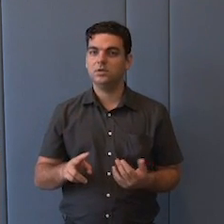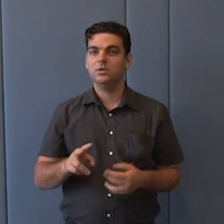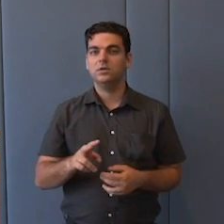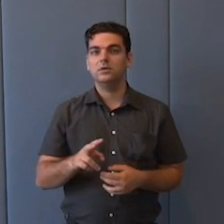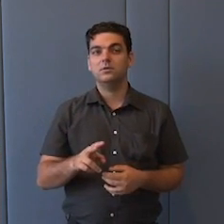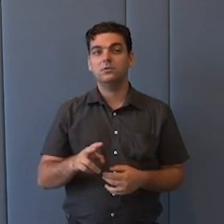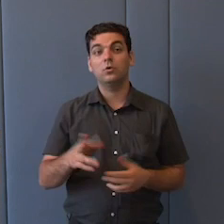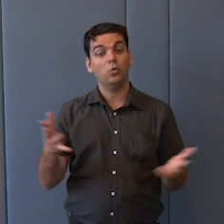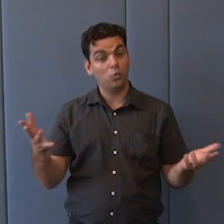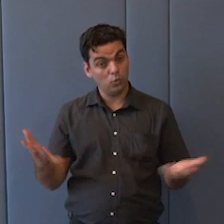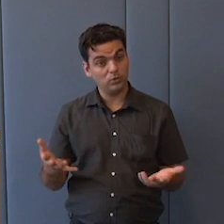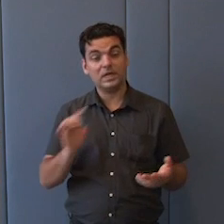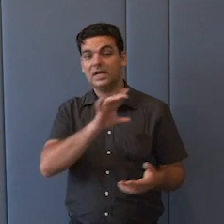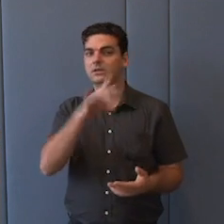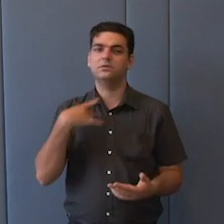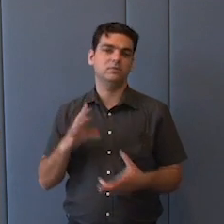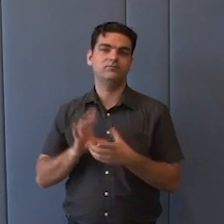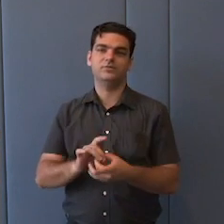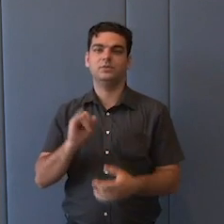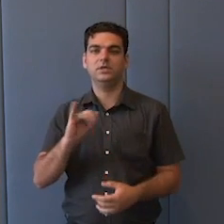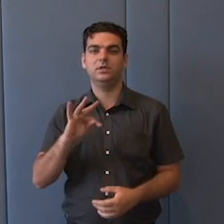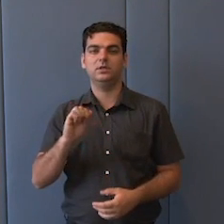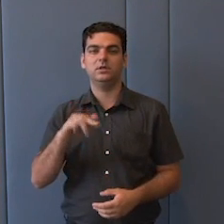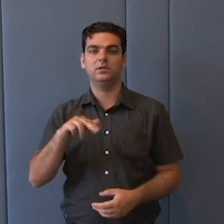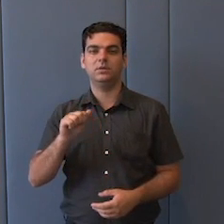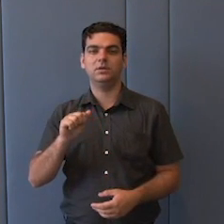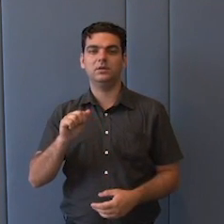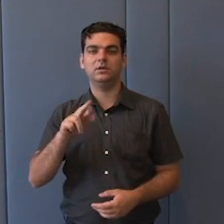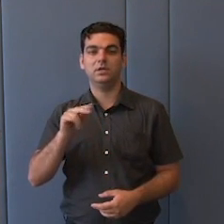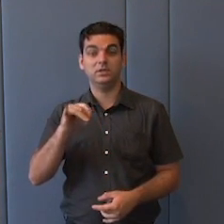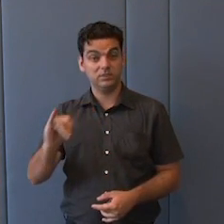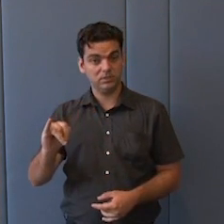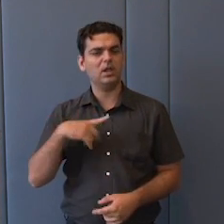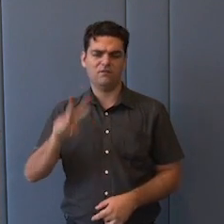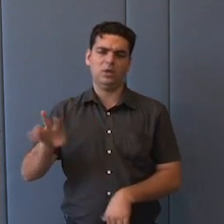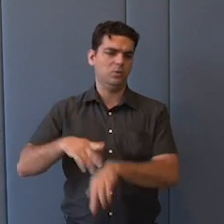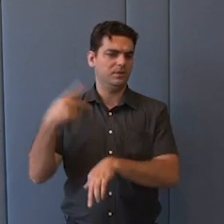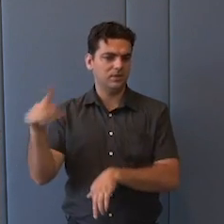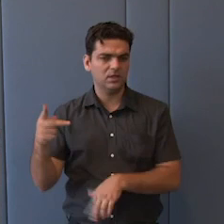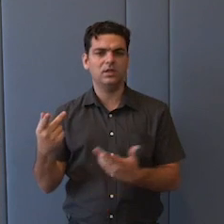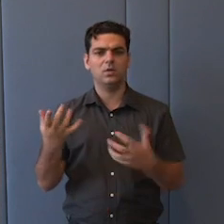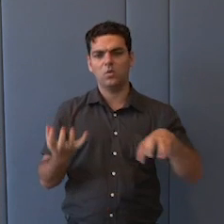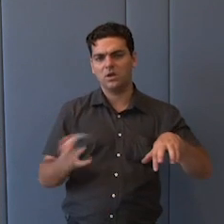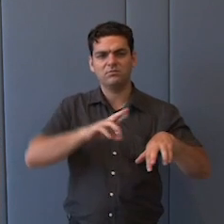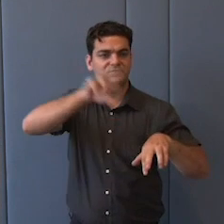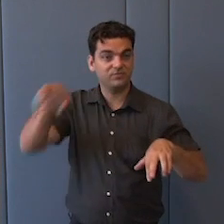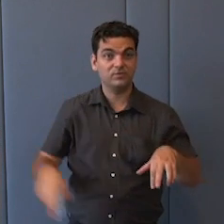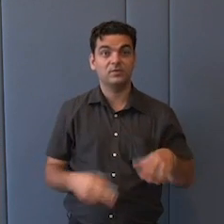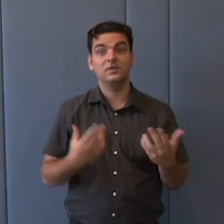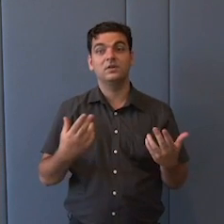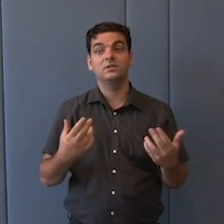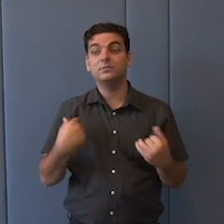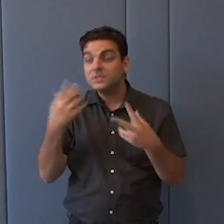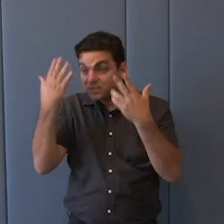somos parte desses valores, que o Tamaraty e desse povo que tem esses valores complexos, difíceis de definir, mas que nós somos parte.